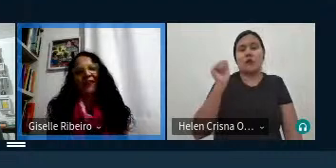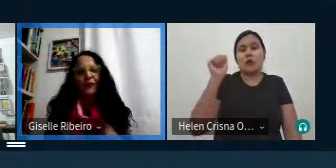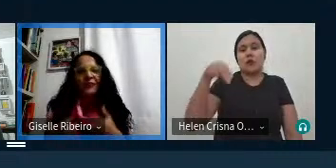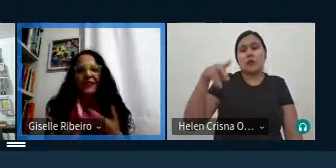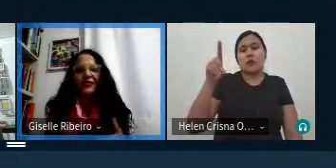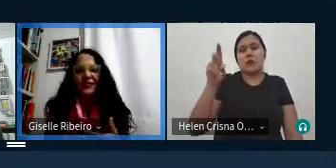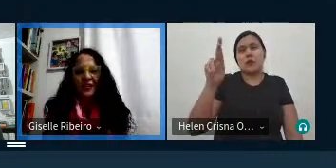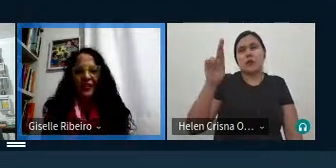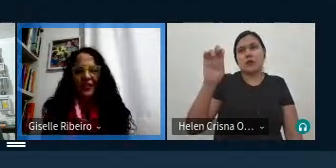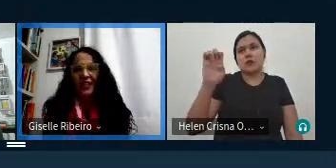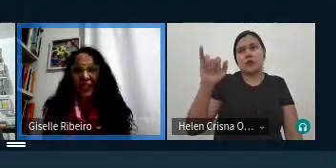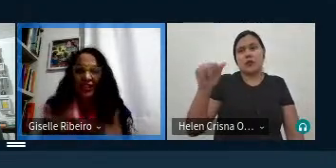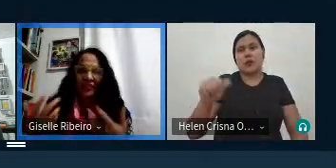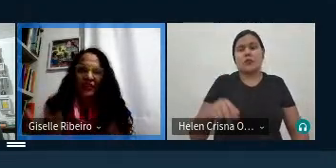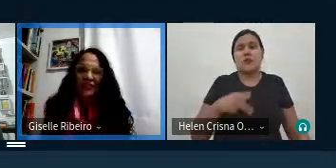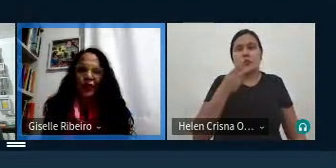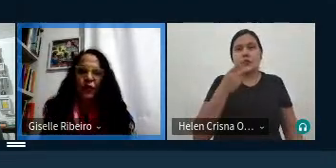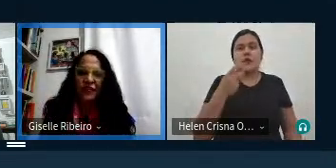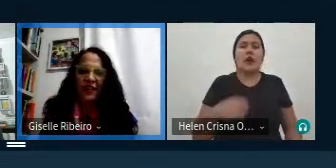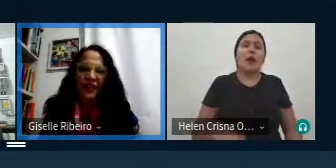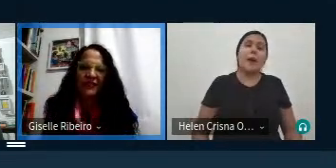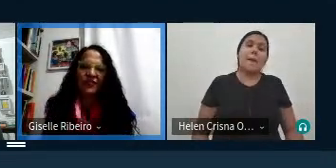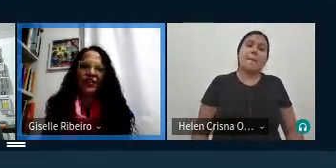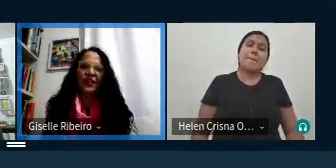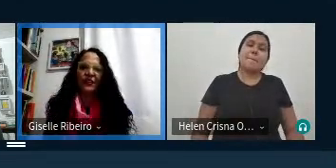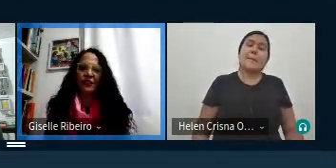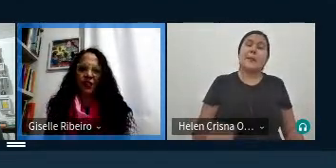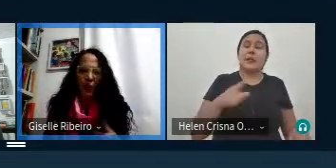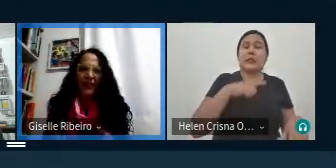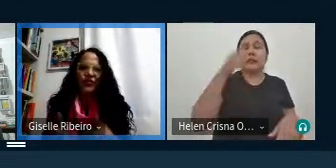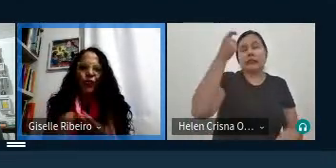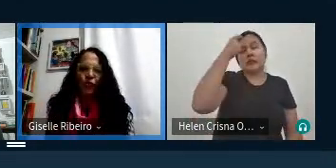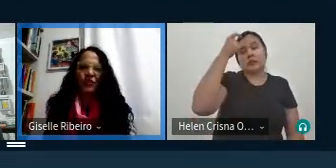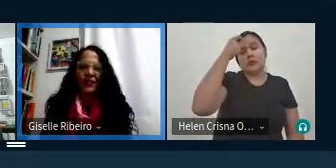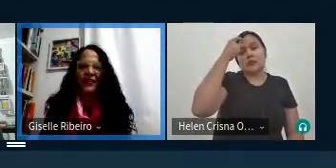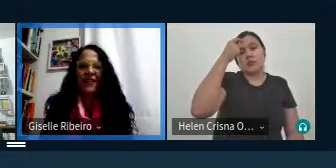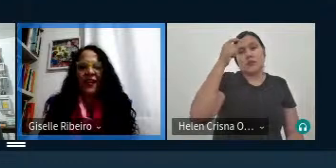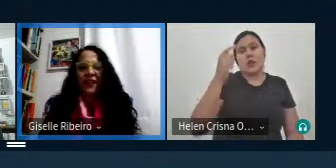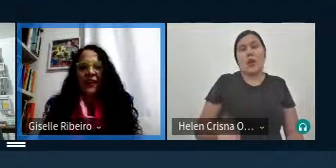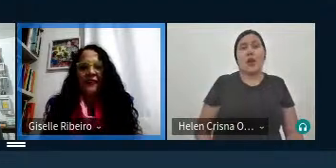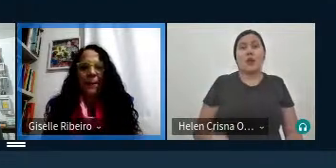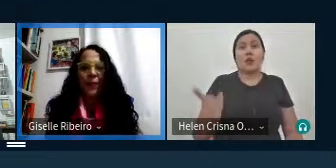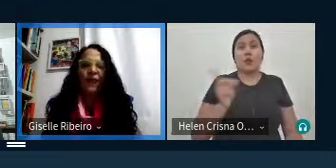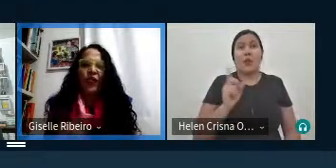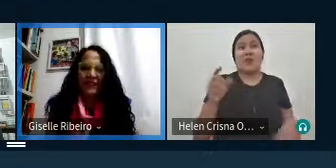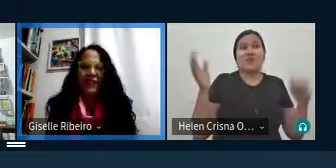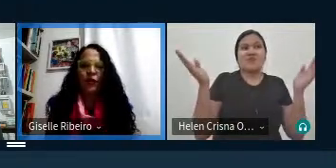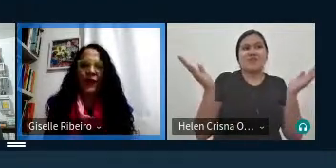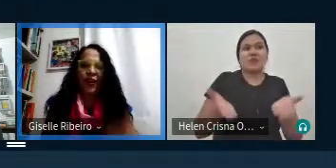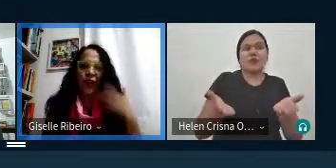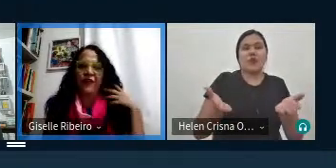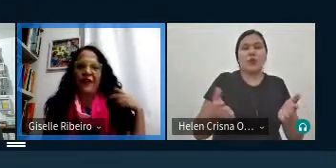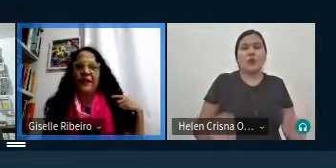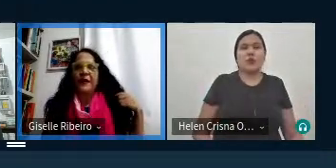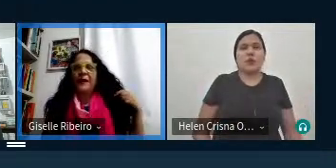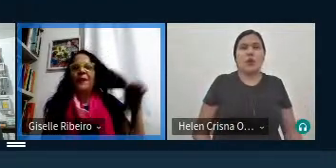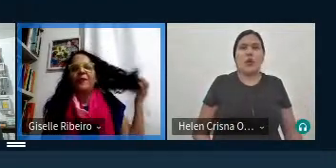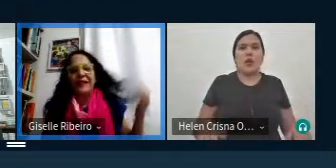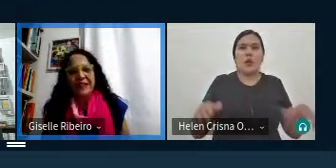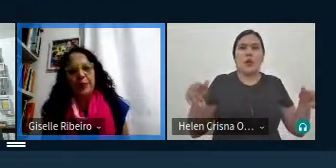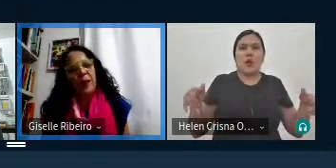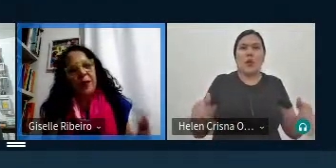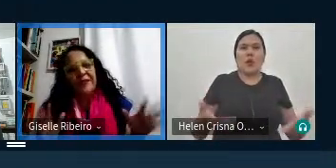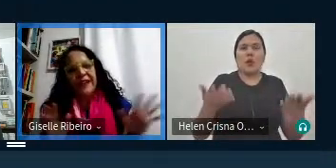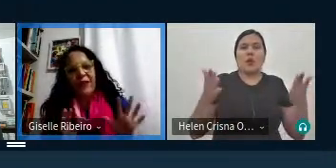apesar de você dizer nada a gente ter essa consciência de que não é de hoje né essa provocação não é nova